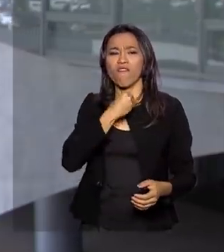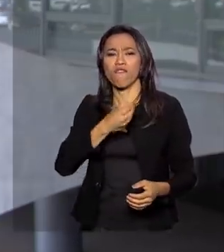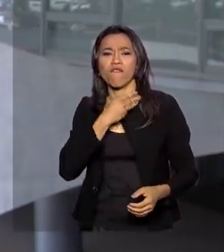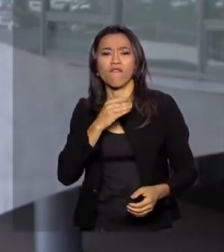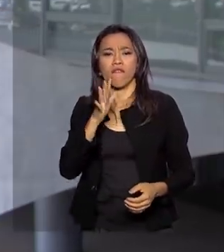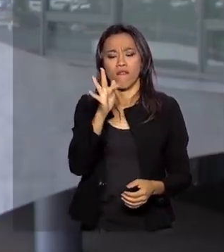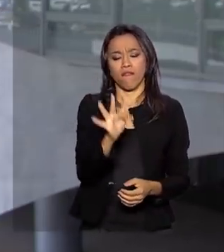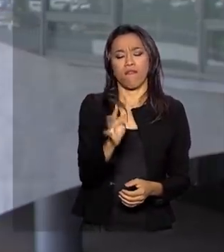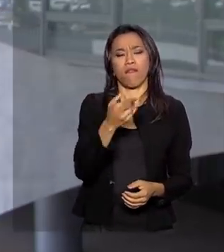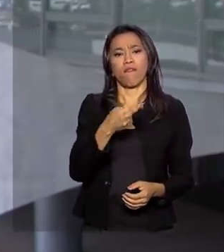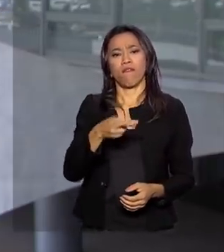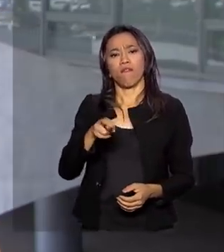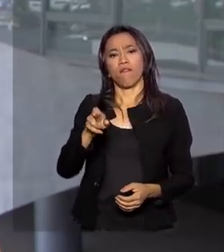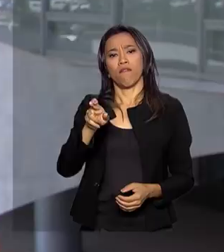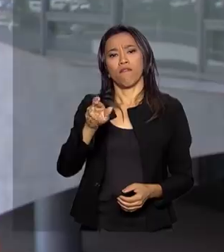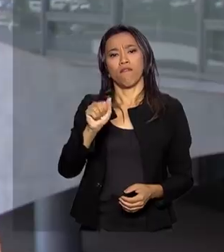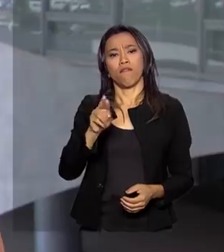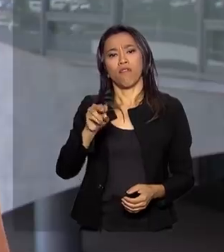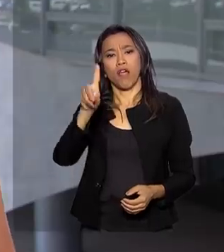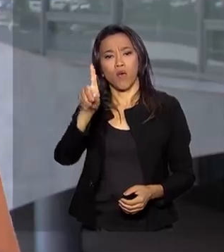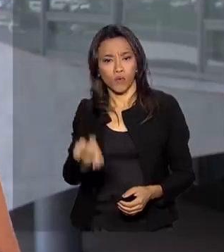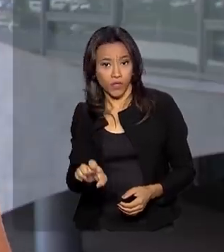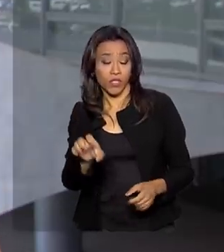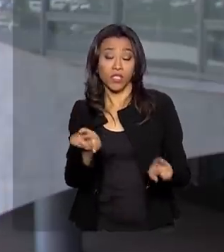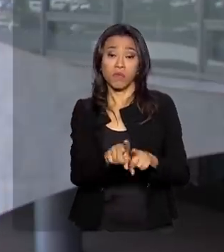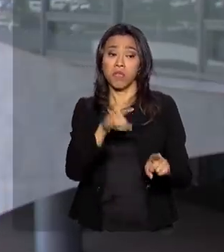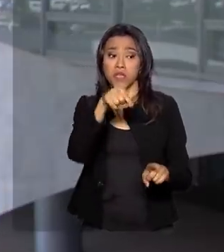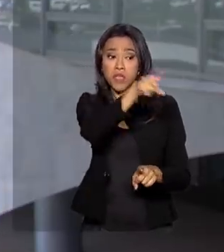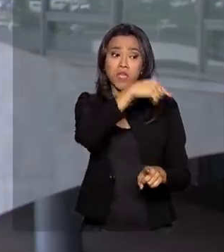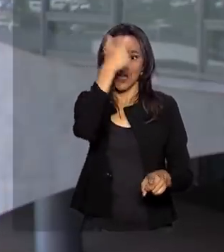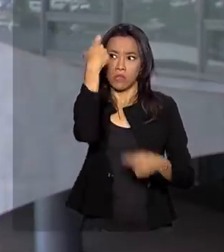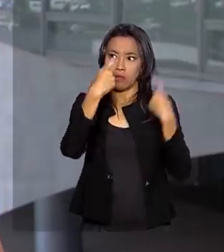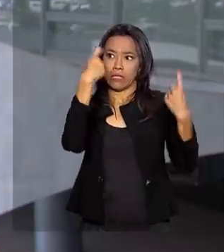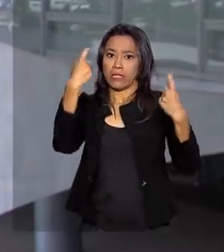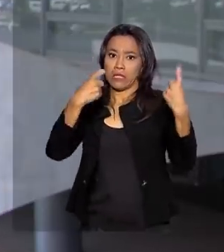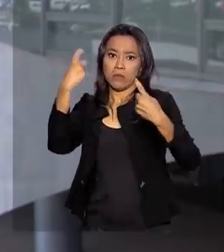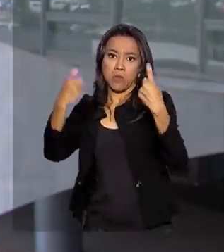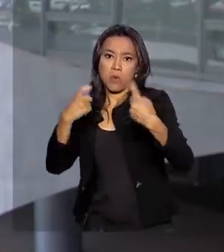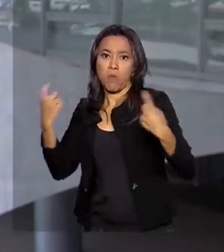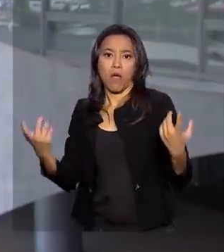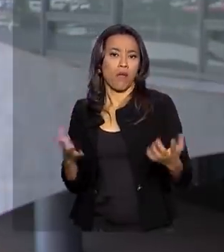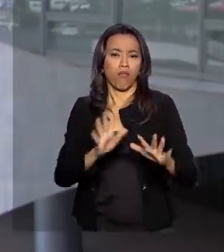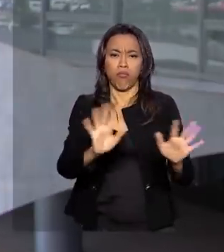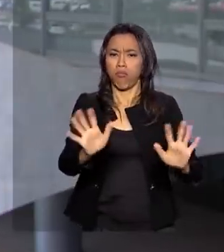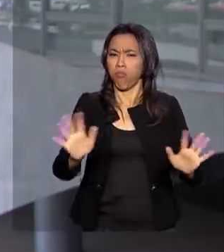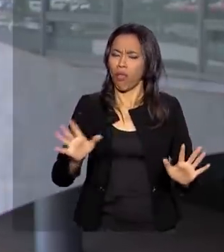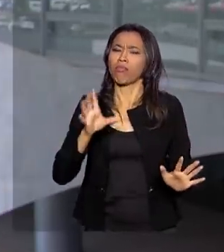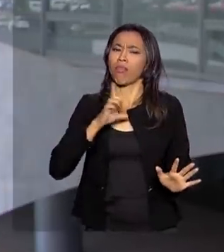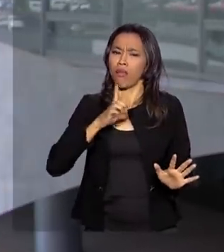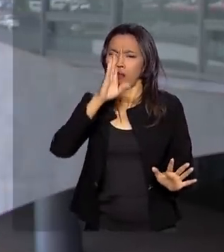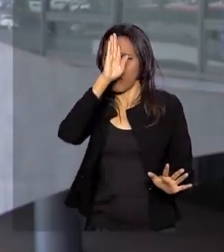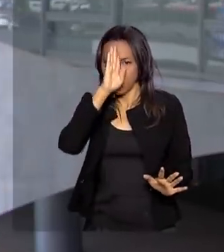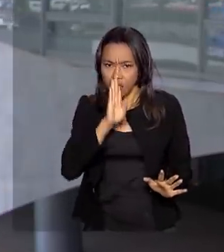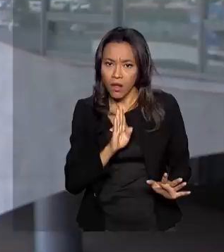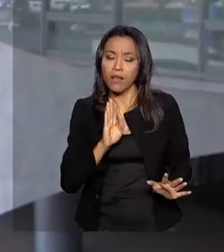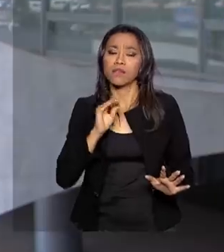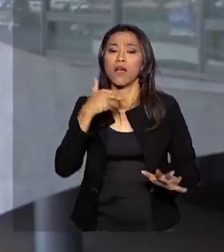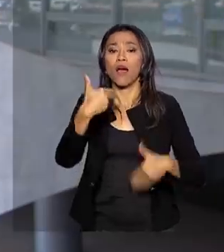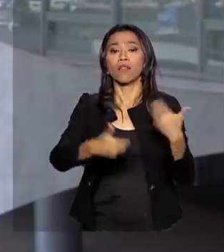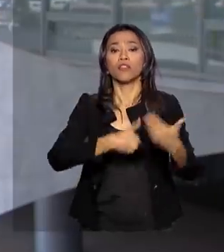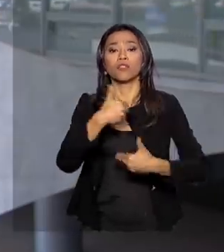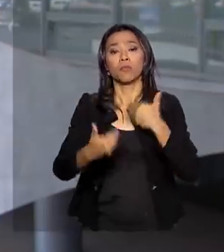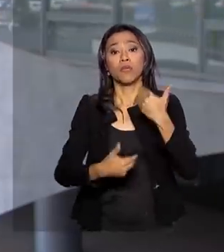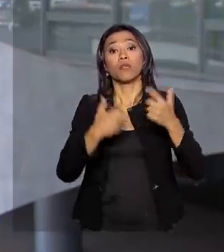acordo com o governo, o cidadão não precisa se preocupar porque ele não vai ficar desamparado, já que há atendimento de graça no SUS.